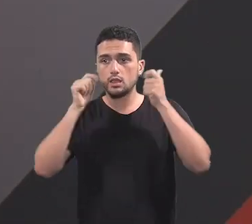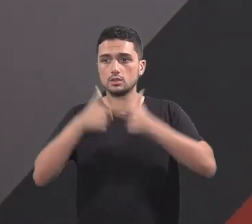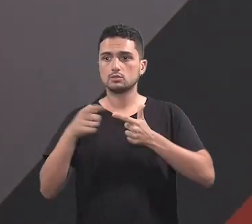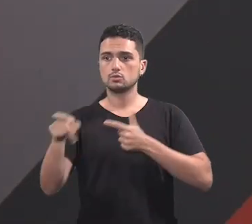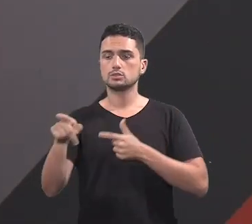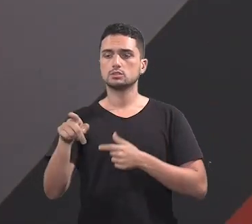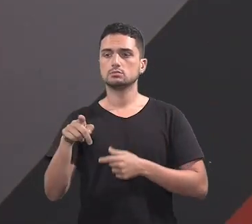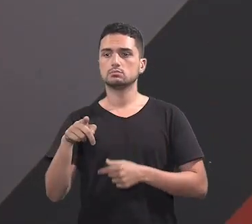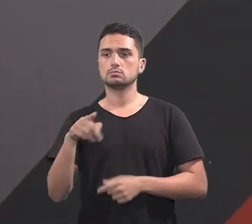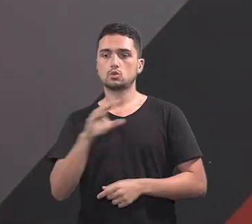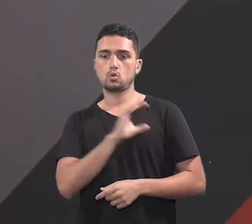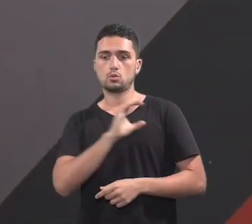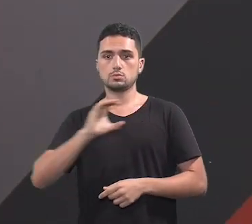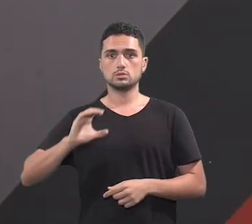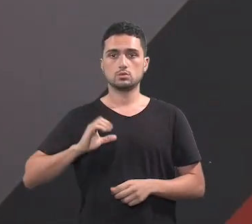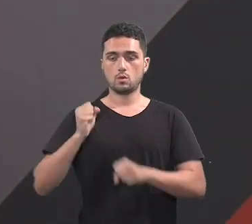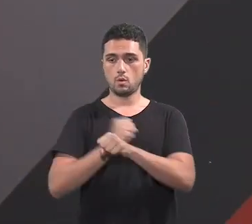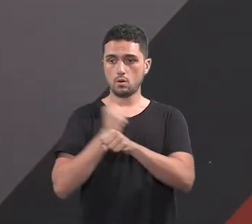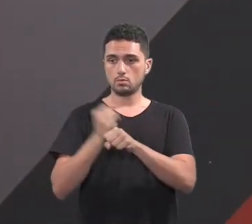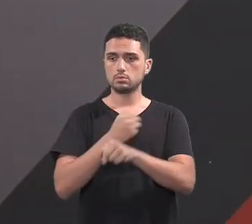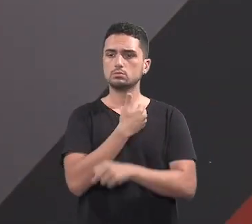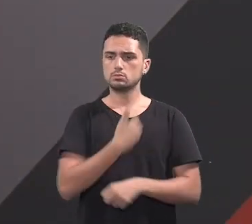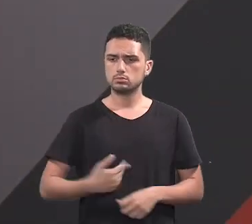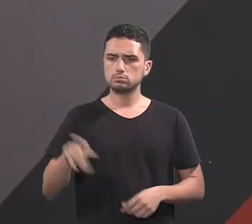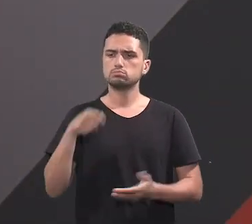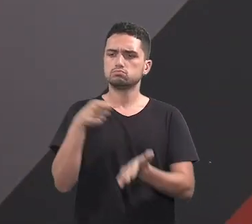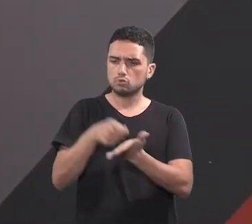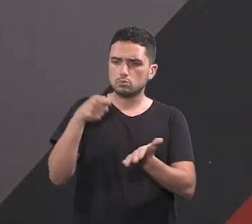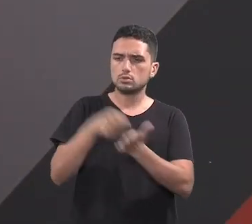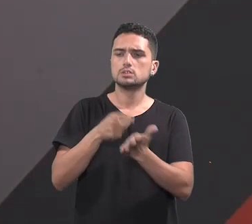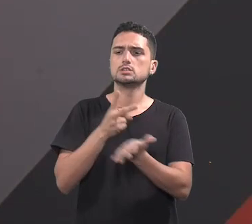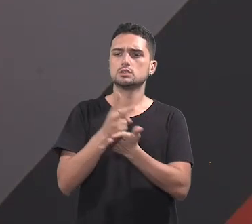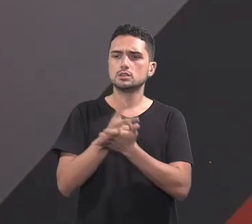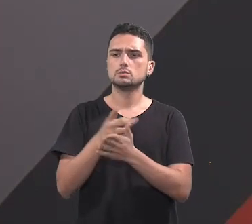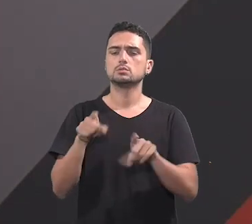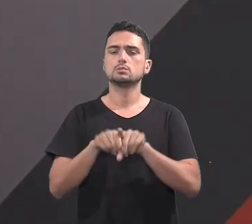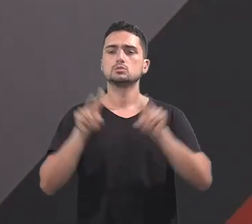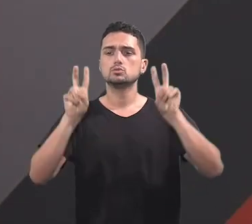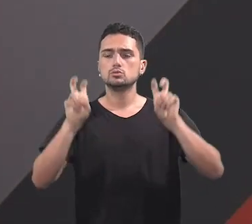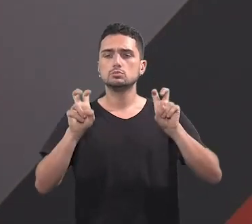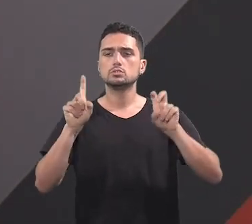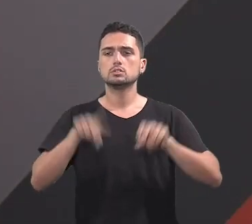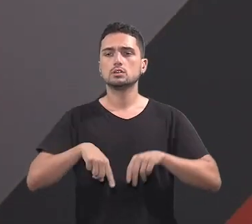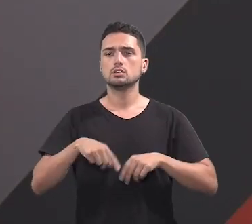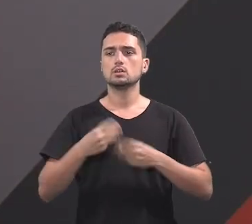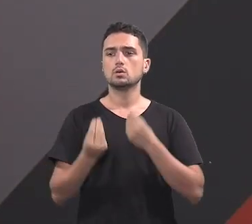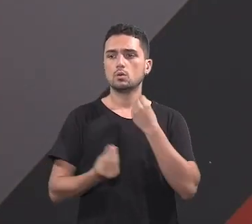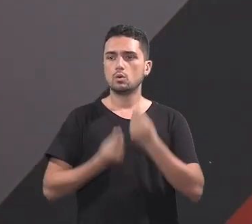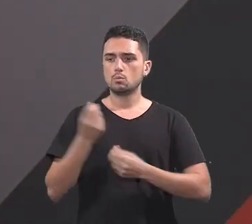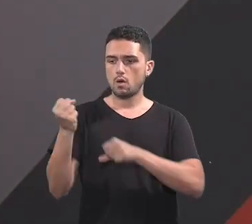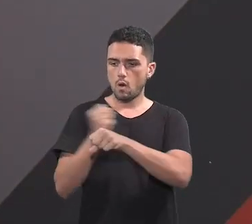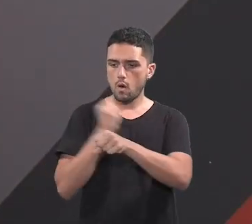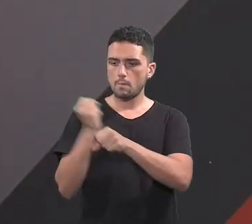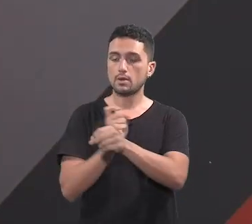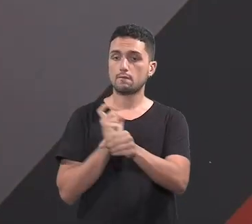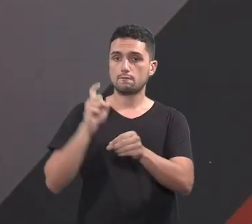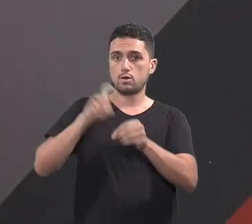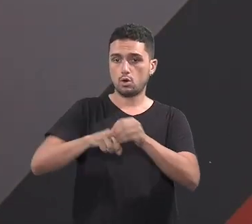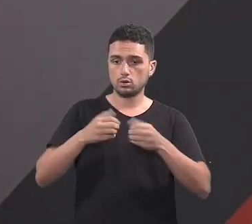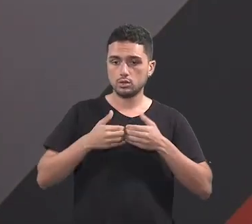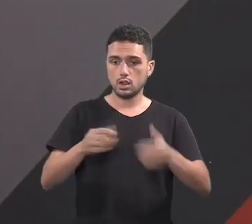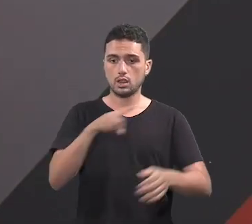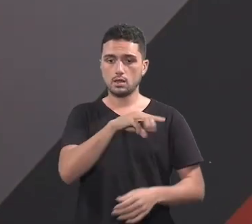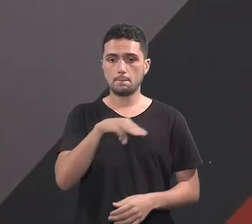presidindo a Comissão de Obras Públicas também e tem cobrado bastante a questão da retomada das obras